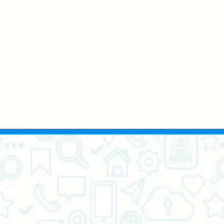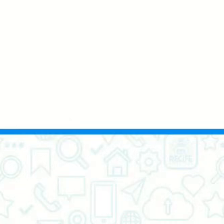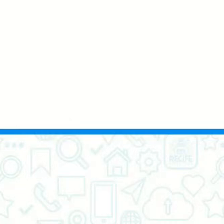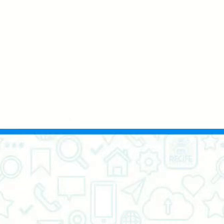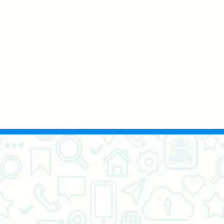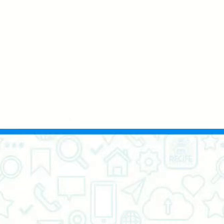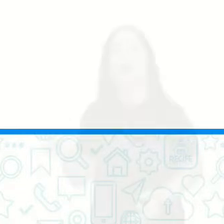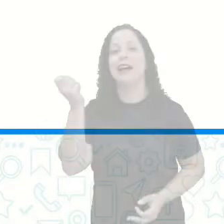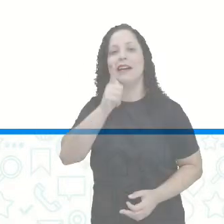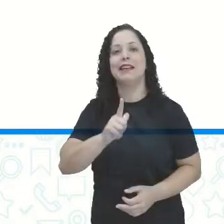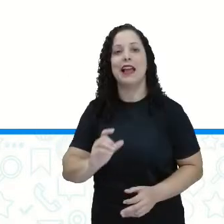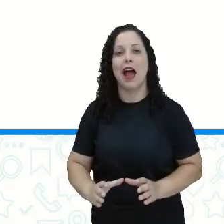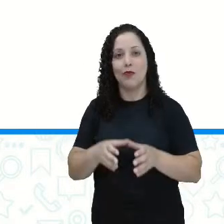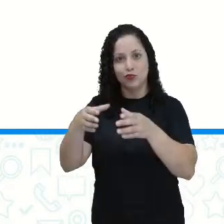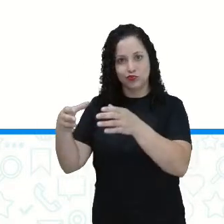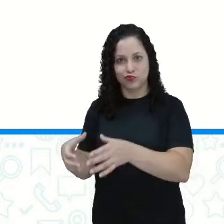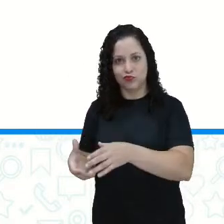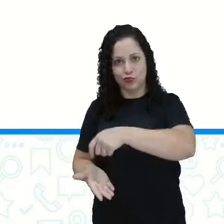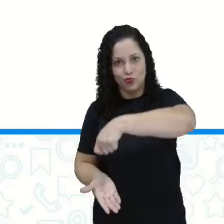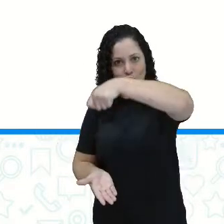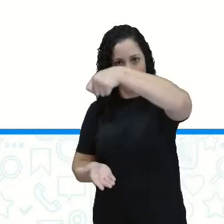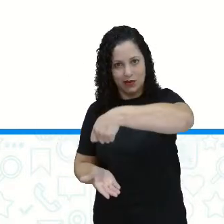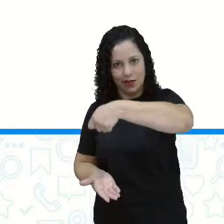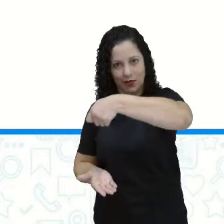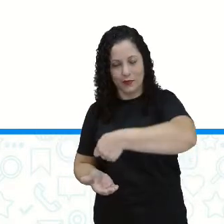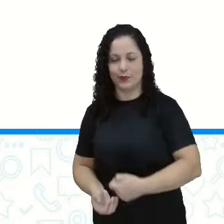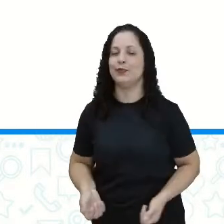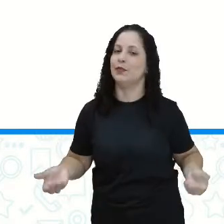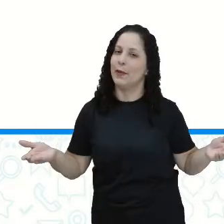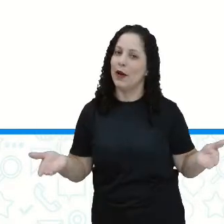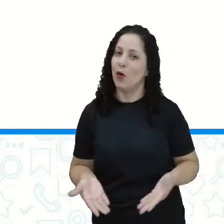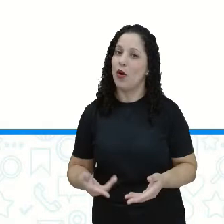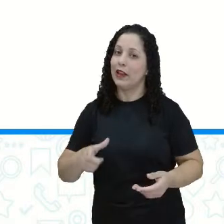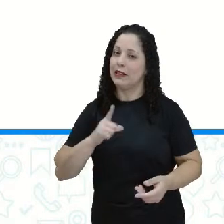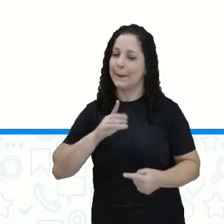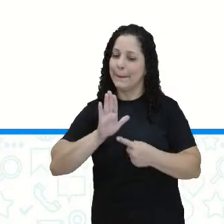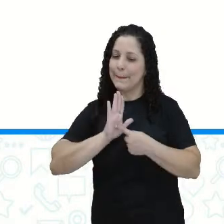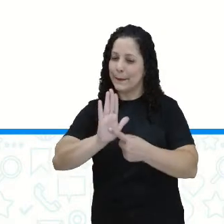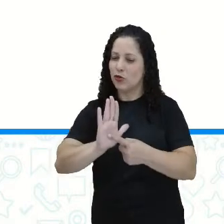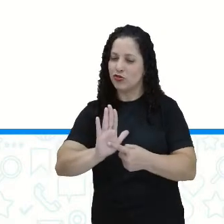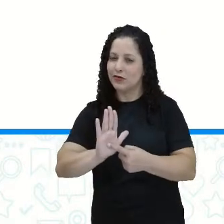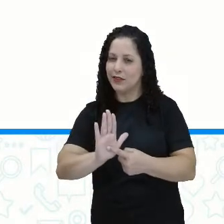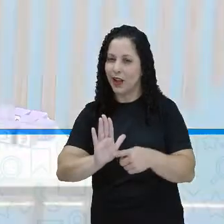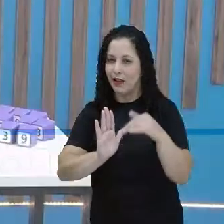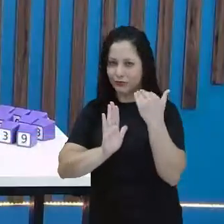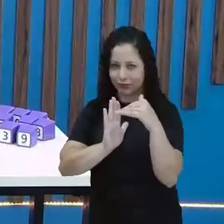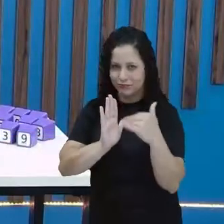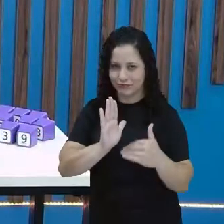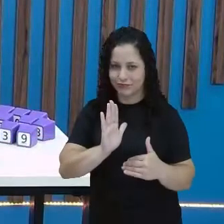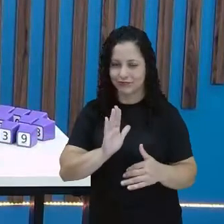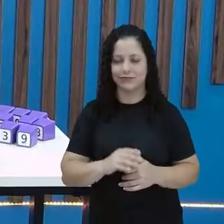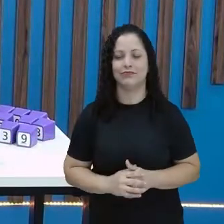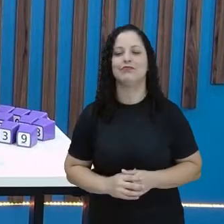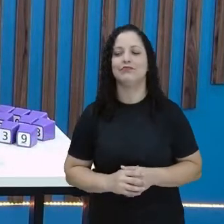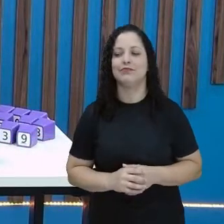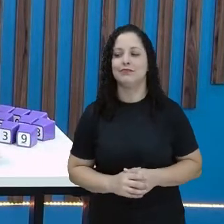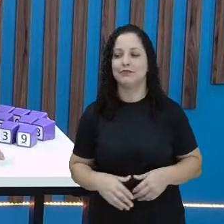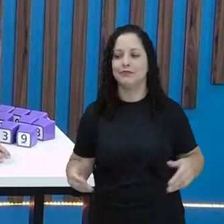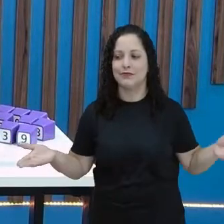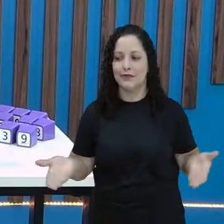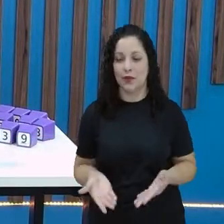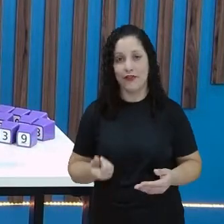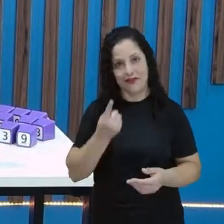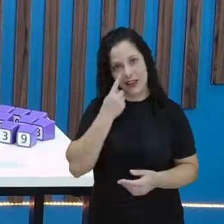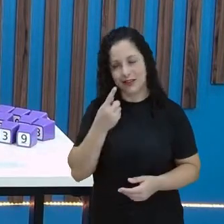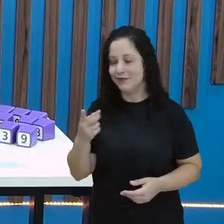saco. Para isso, ela deu algumas pistas. Prestem bastante atenção. Eu tenho aqui na minha mesa